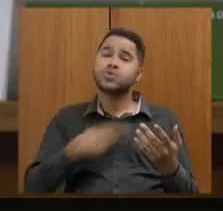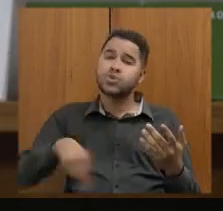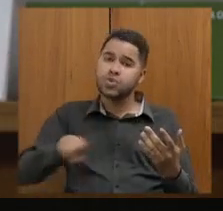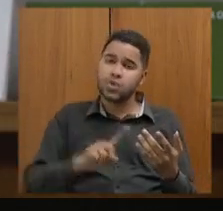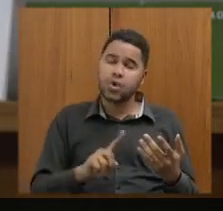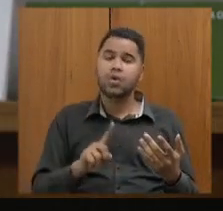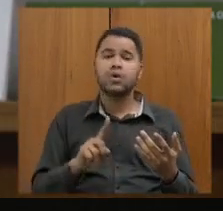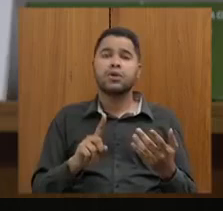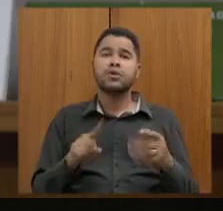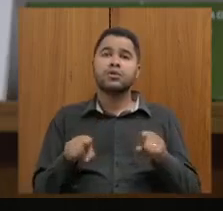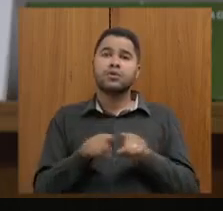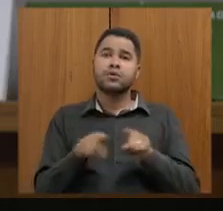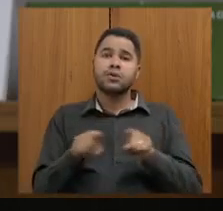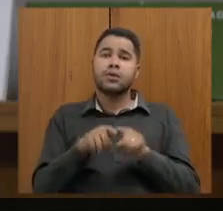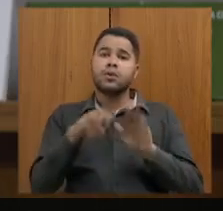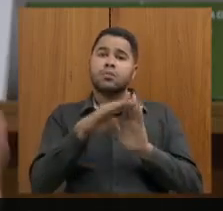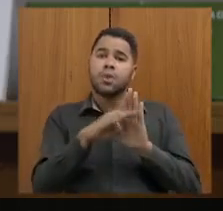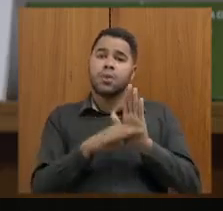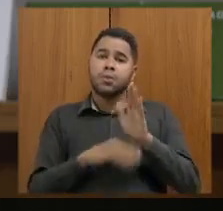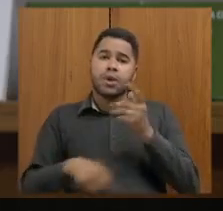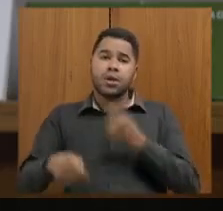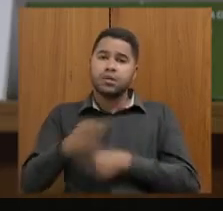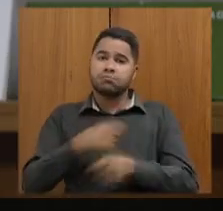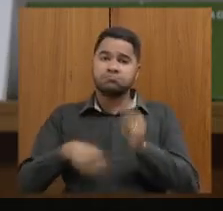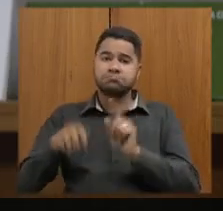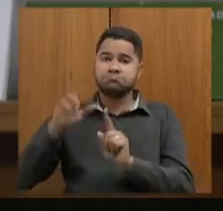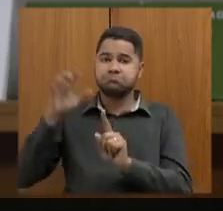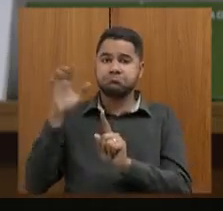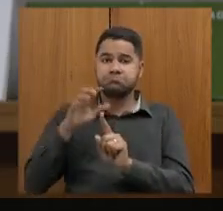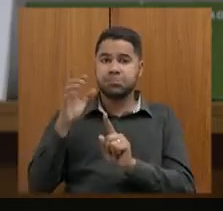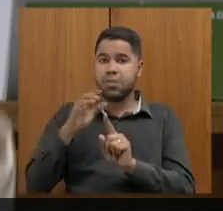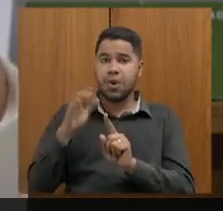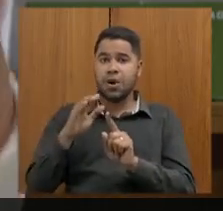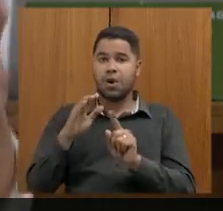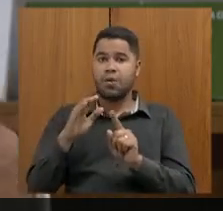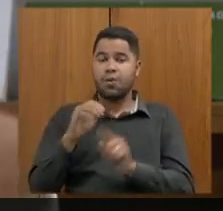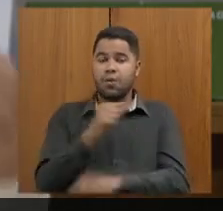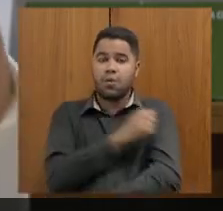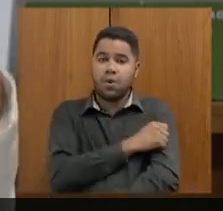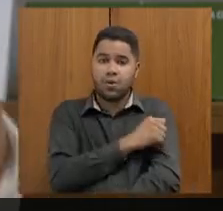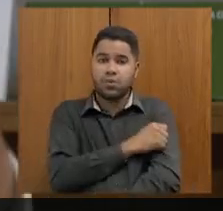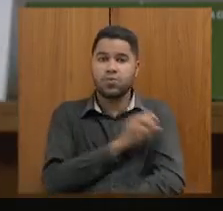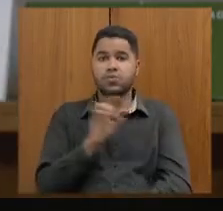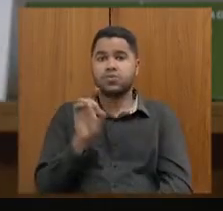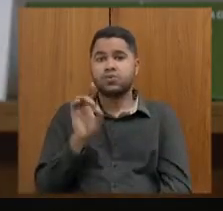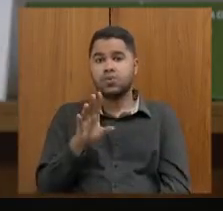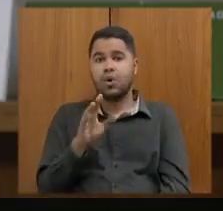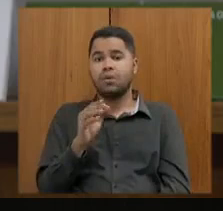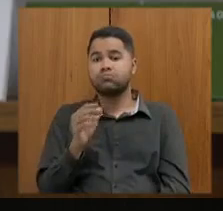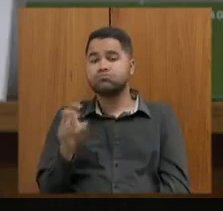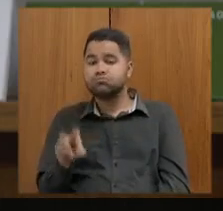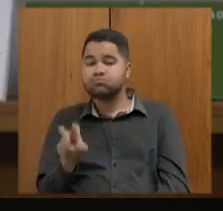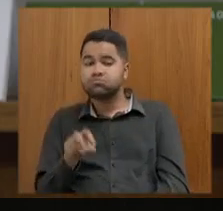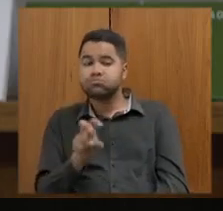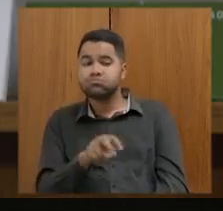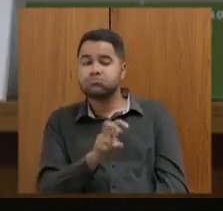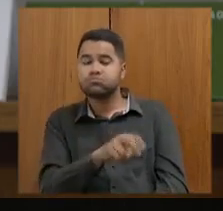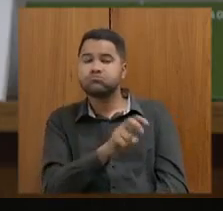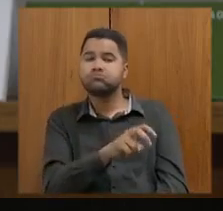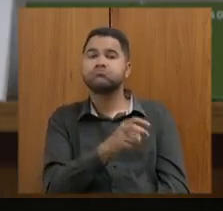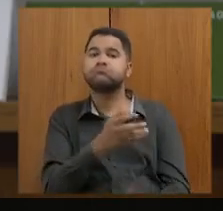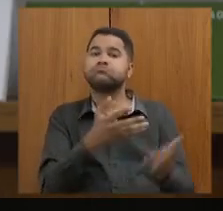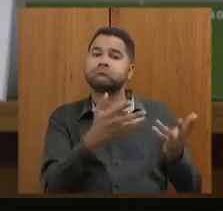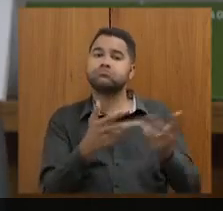e execuível em termos de administração e não impactava os estudantes apenas caminhar mais alguns metros e estar bem